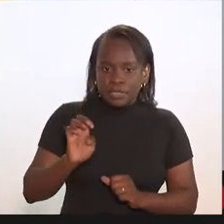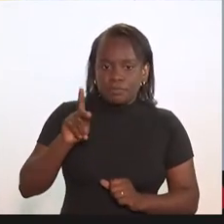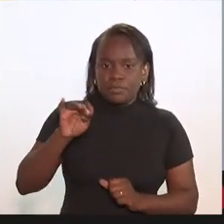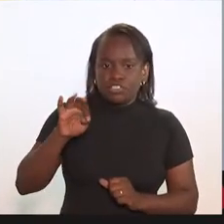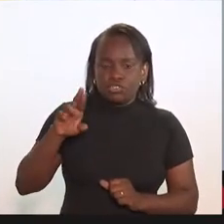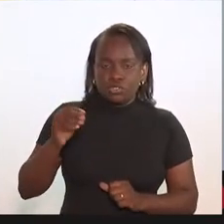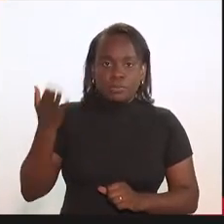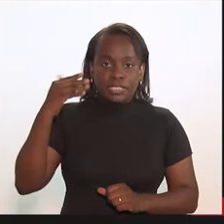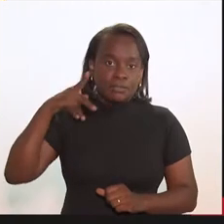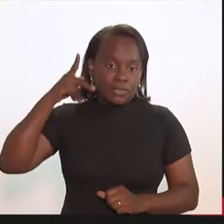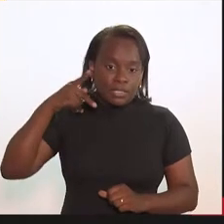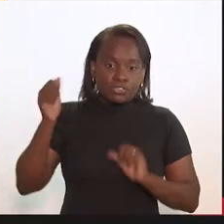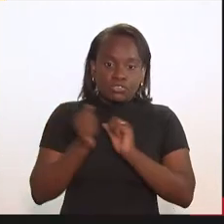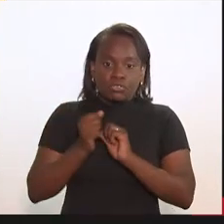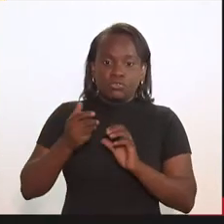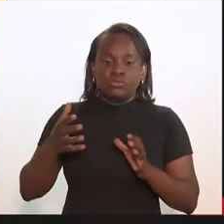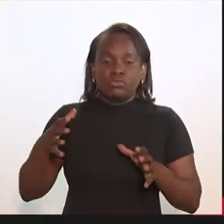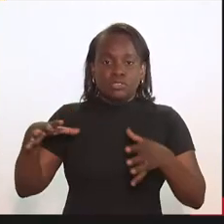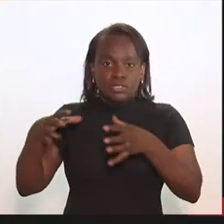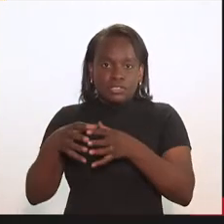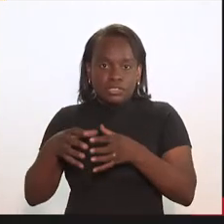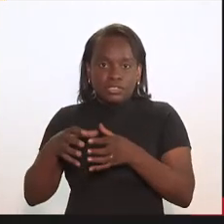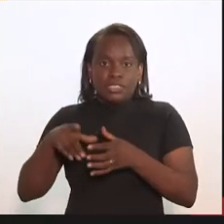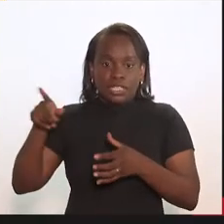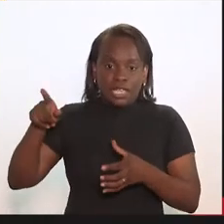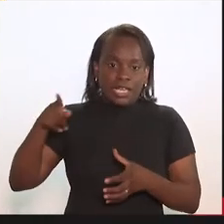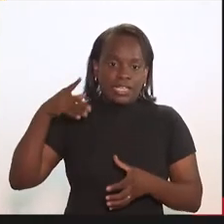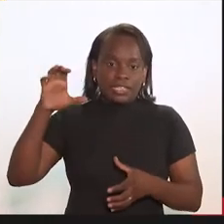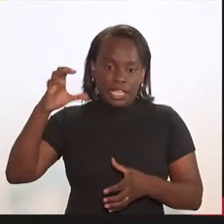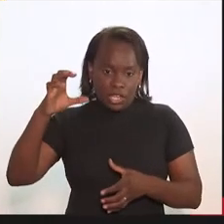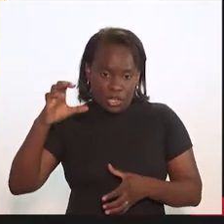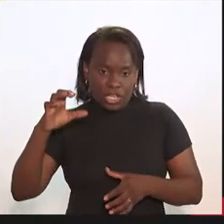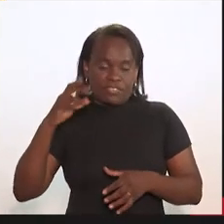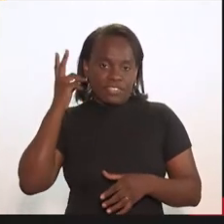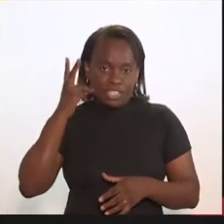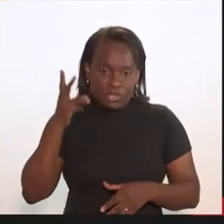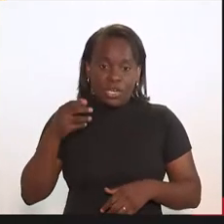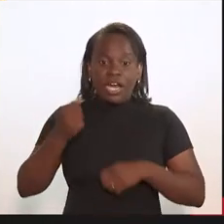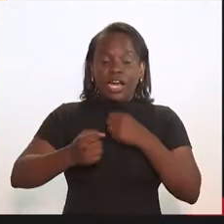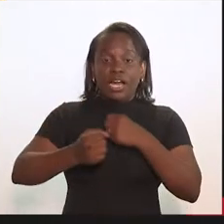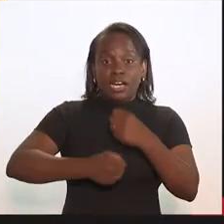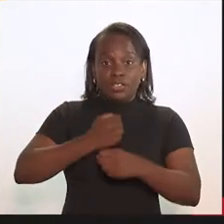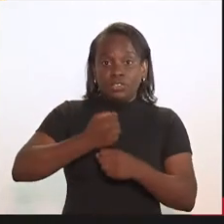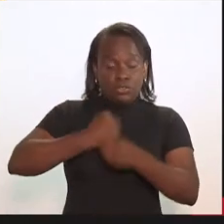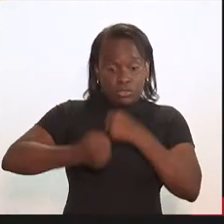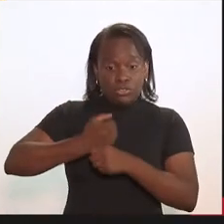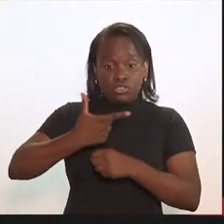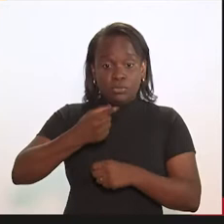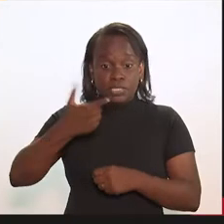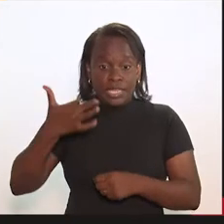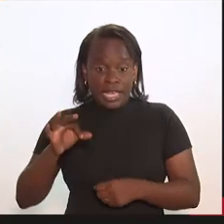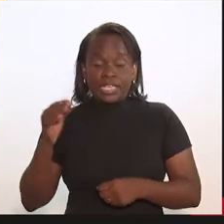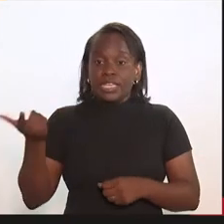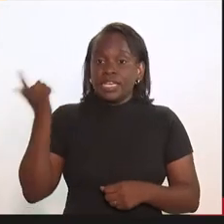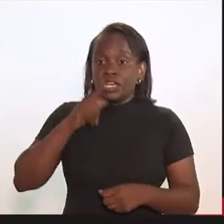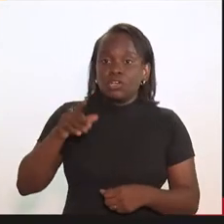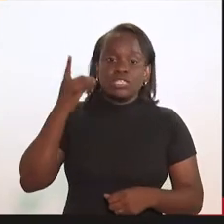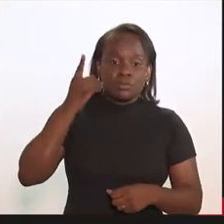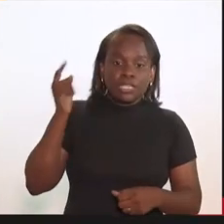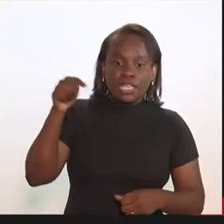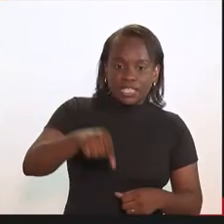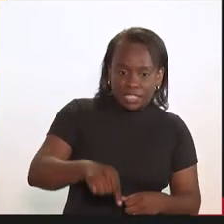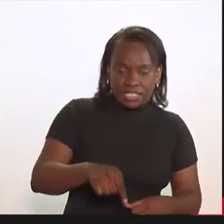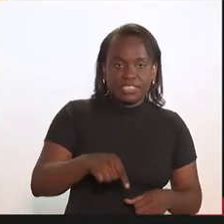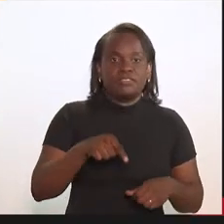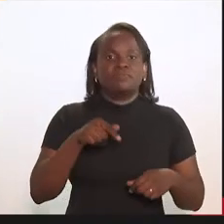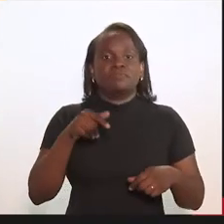Nós fomos parlamentares juntos na Câmara Municipal de Niterói. No ano de 2010, ele ganhou a eleição para deputado e veio para a Assembleia, mas em 2010,